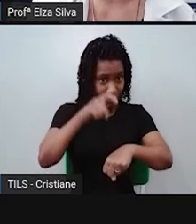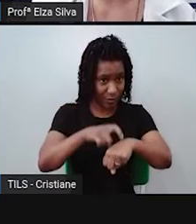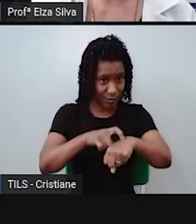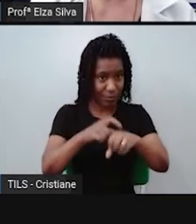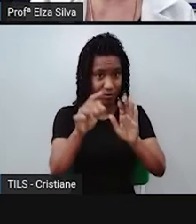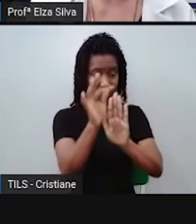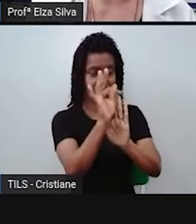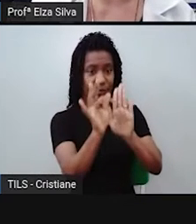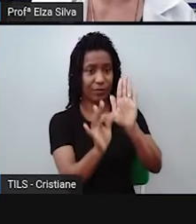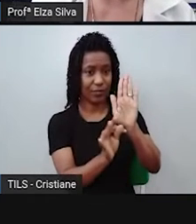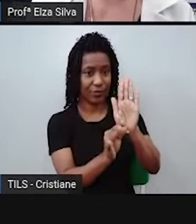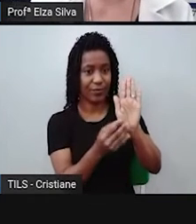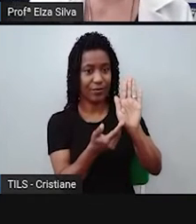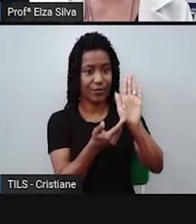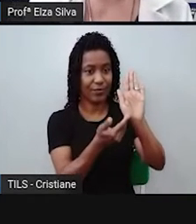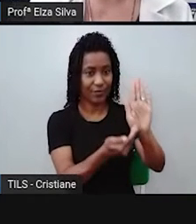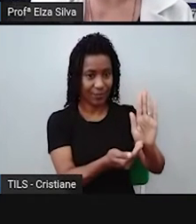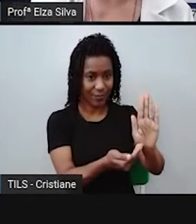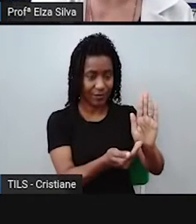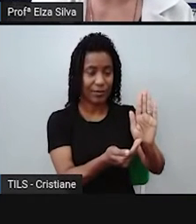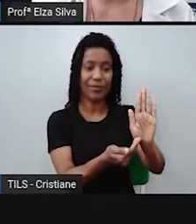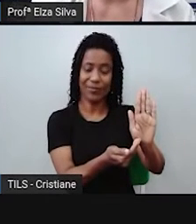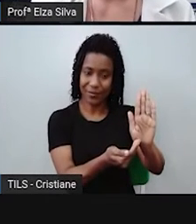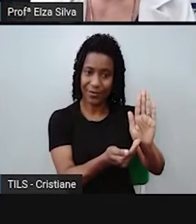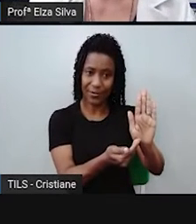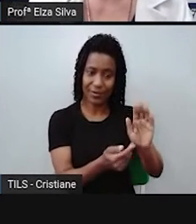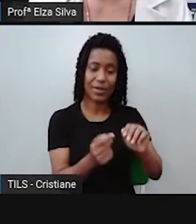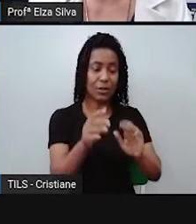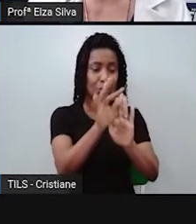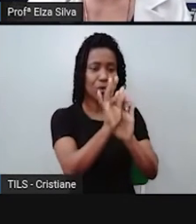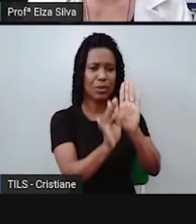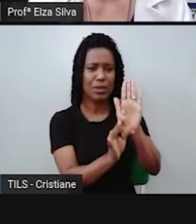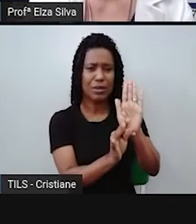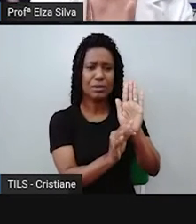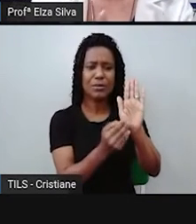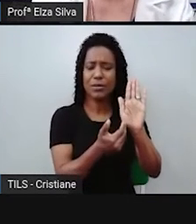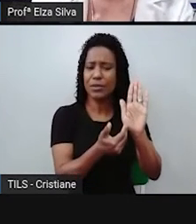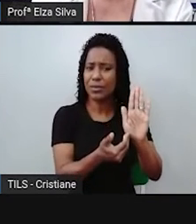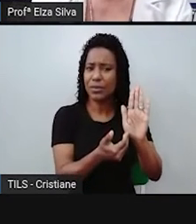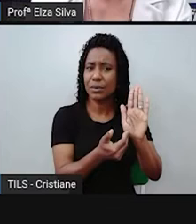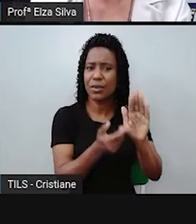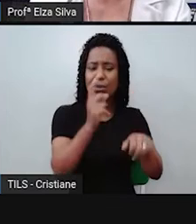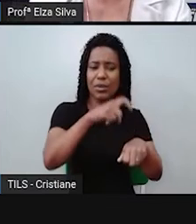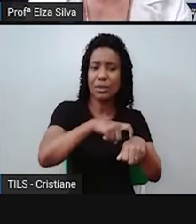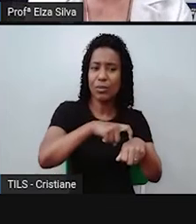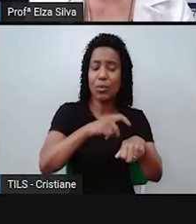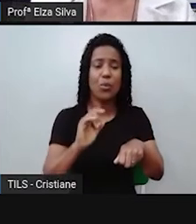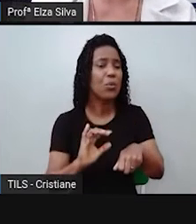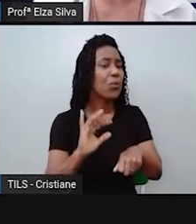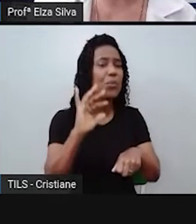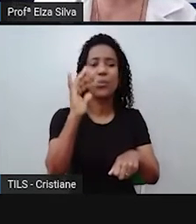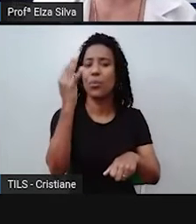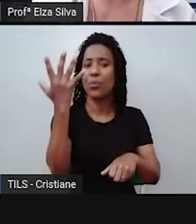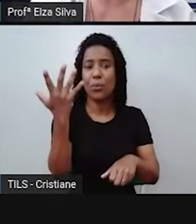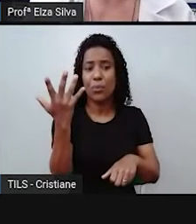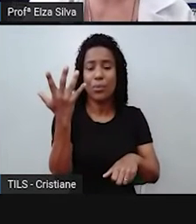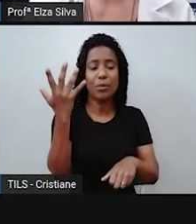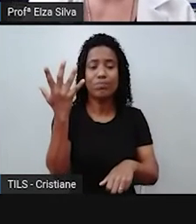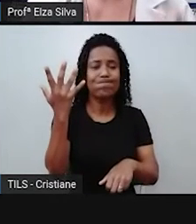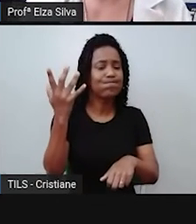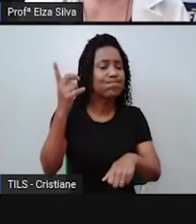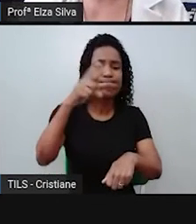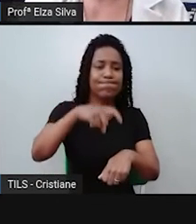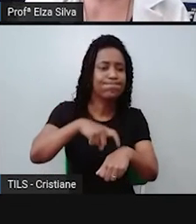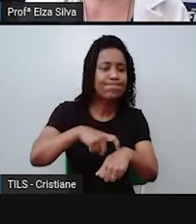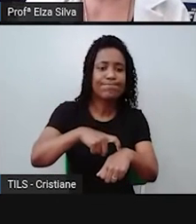comunicar algo, expressar algo relacionado ao acontecimento num determinado momento,